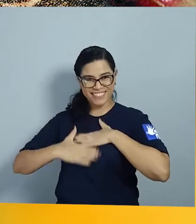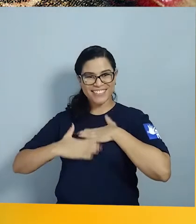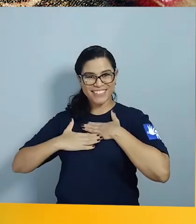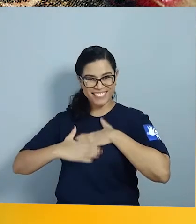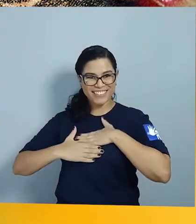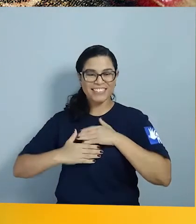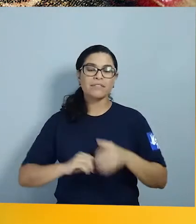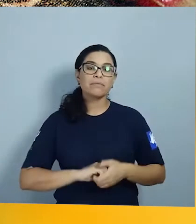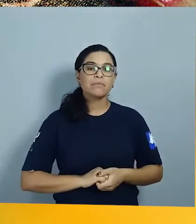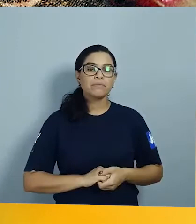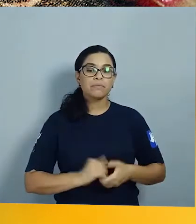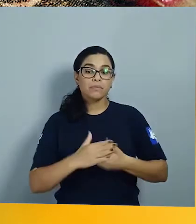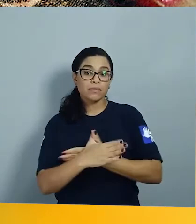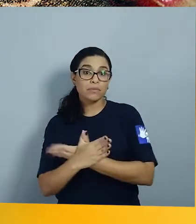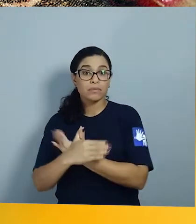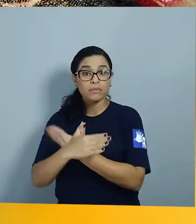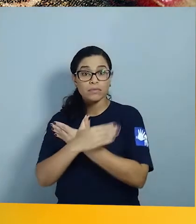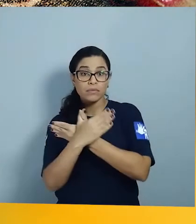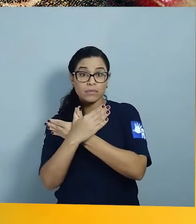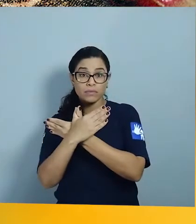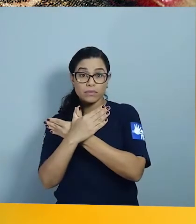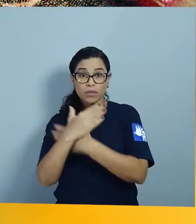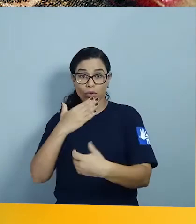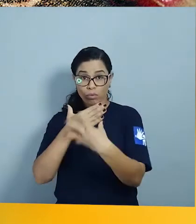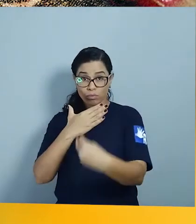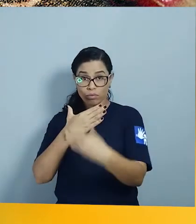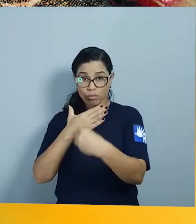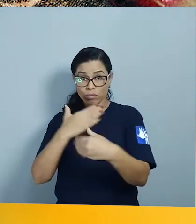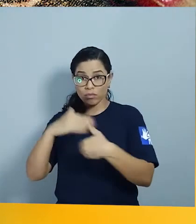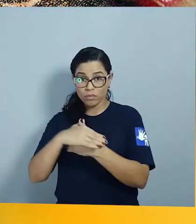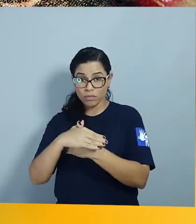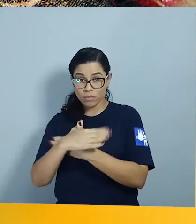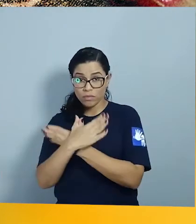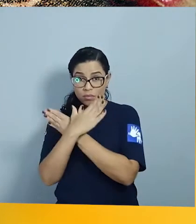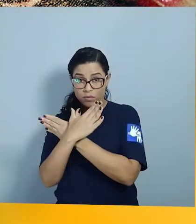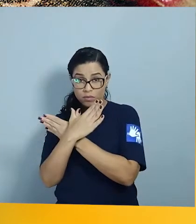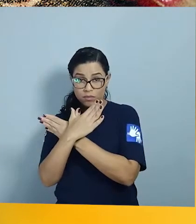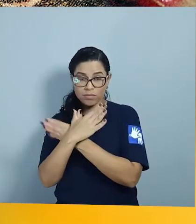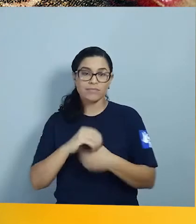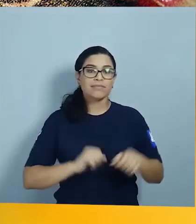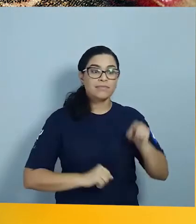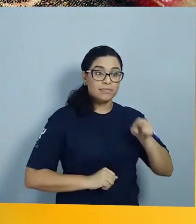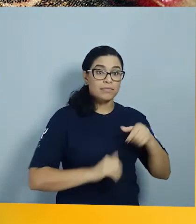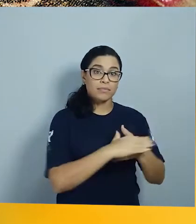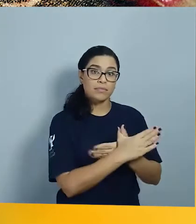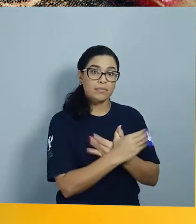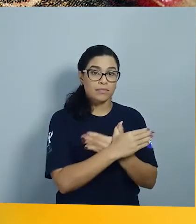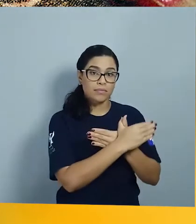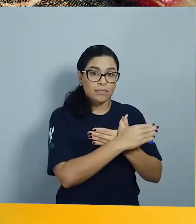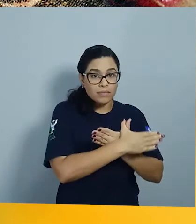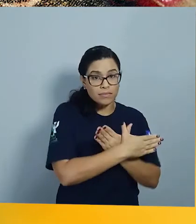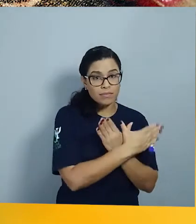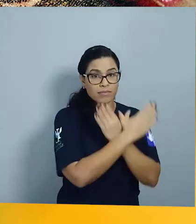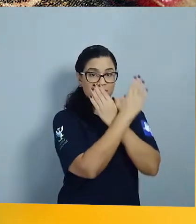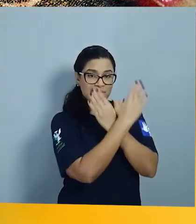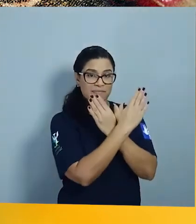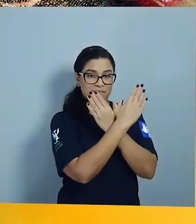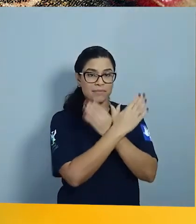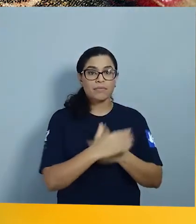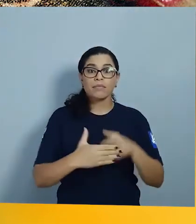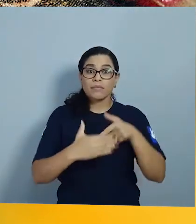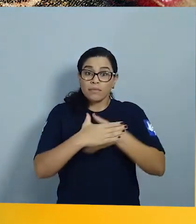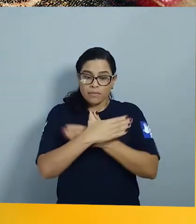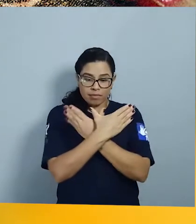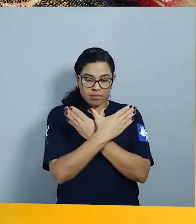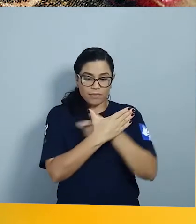costumam deixar suas asas sempre abertas e as borboletas elevadas As antenas também